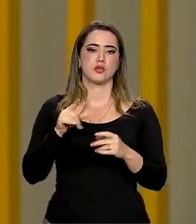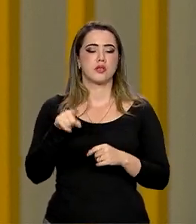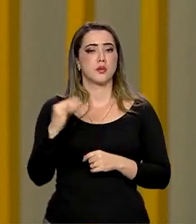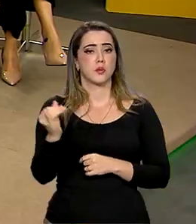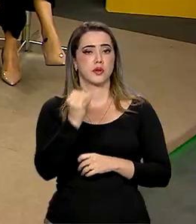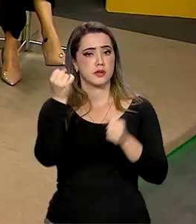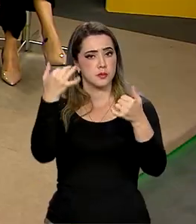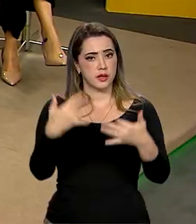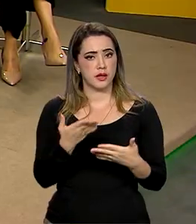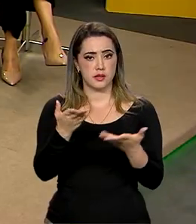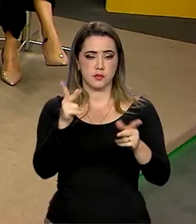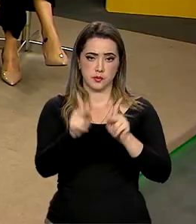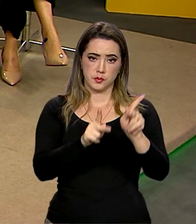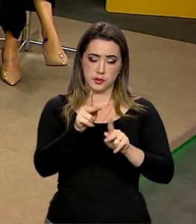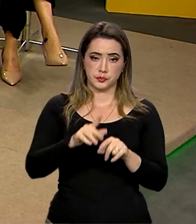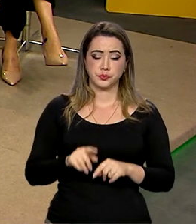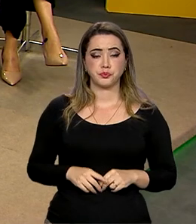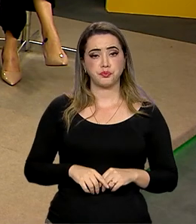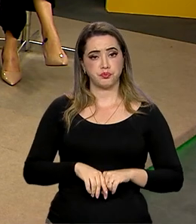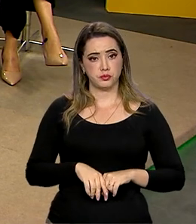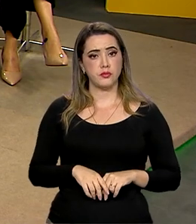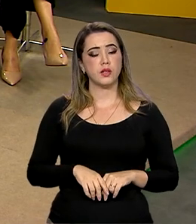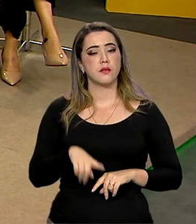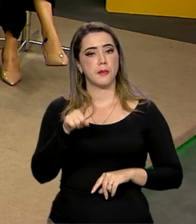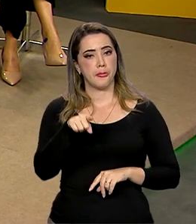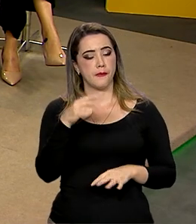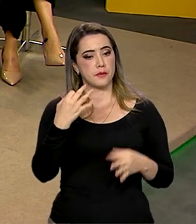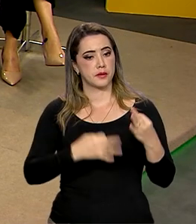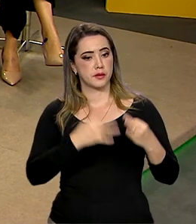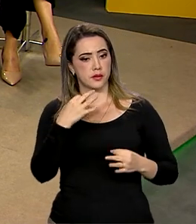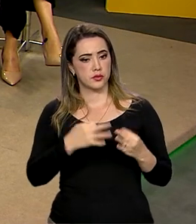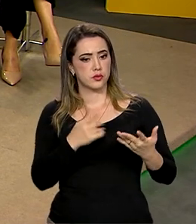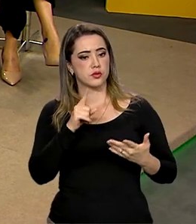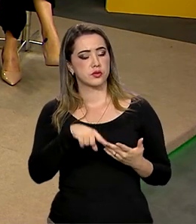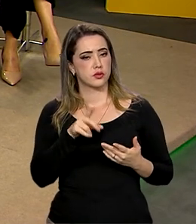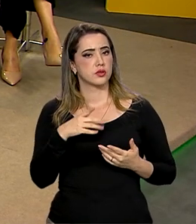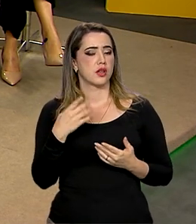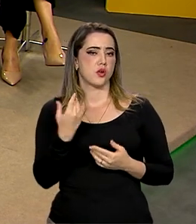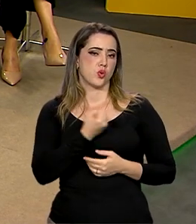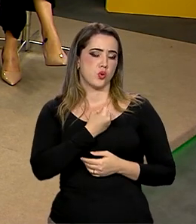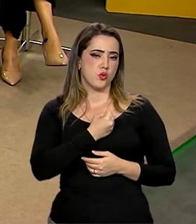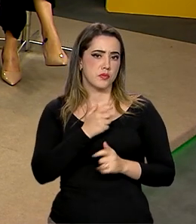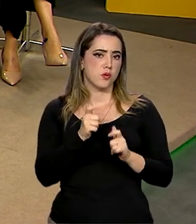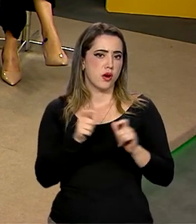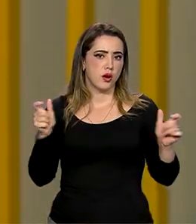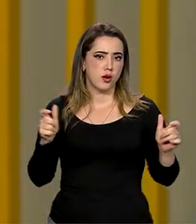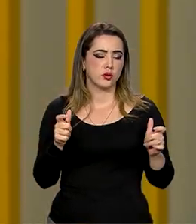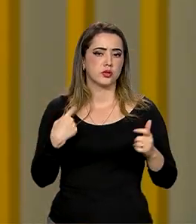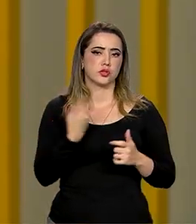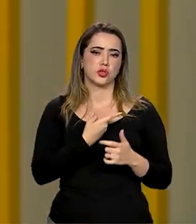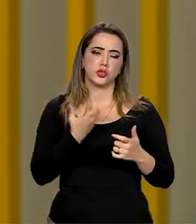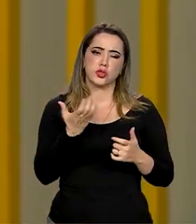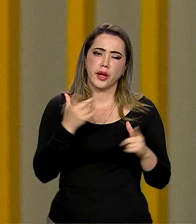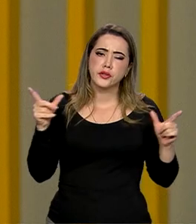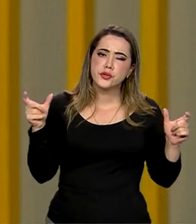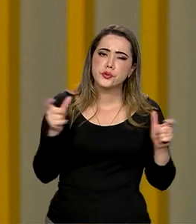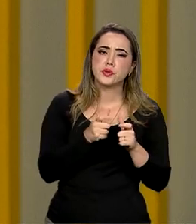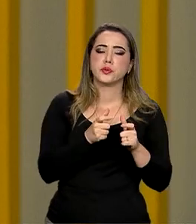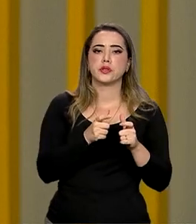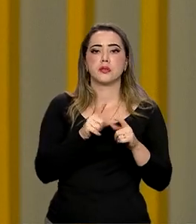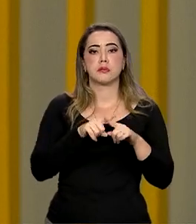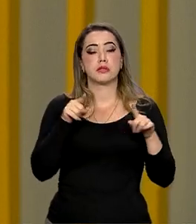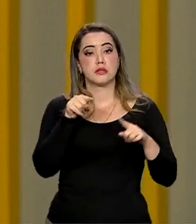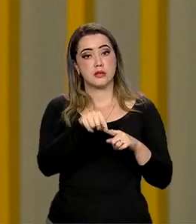importante dizer isso à população. A judicialização, infelizmente, ela ainda é alta, nós queremos diminuir, mas esse é um processo